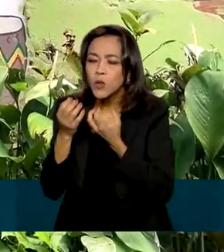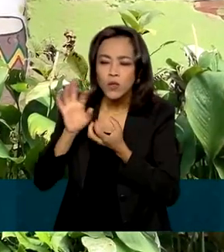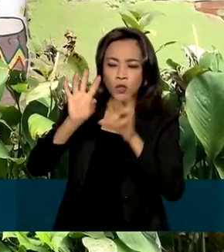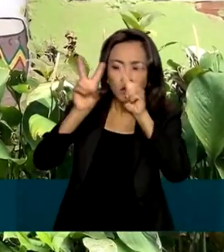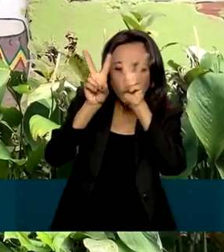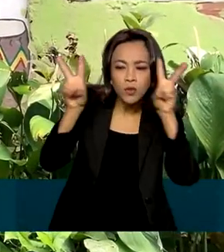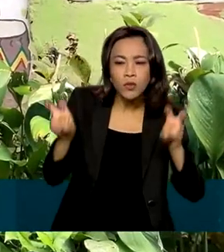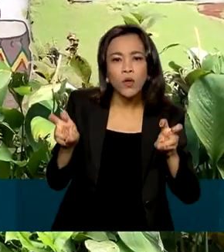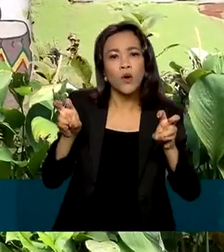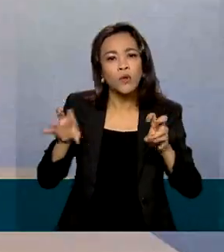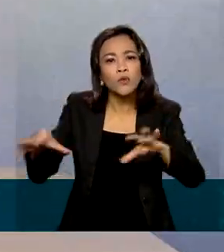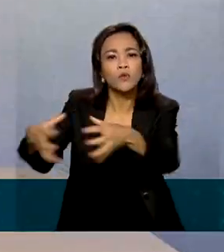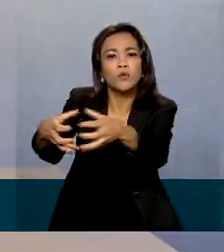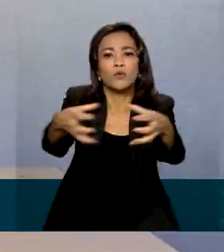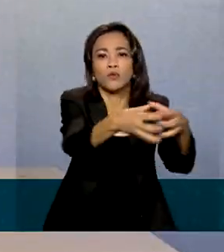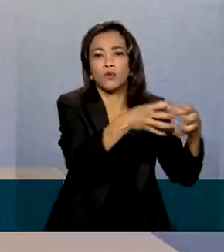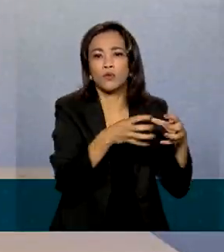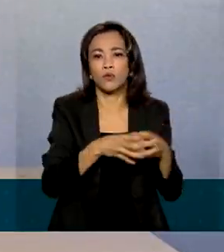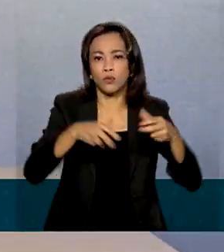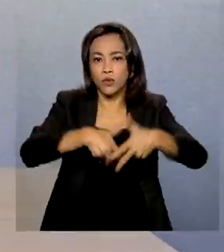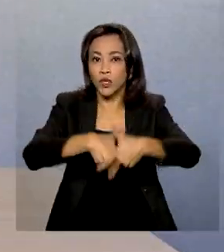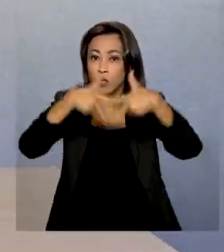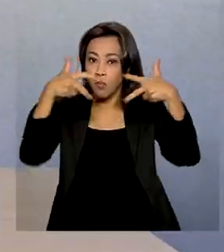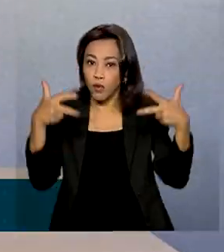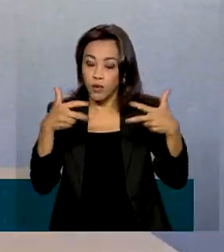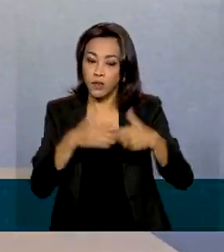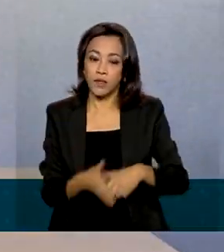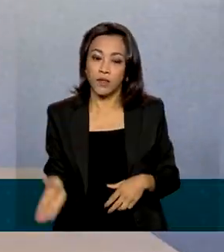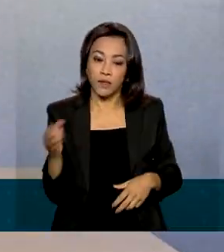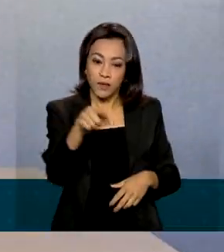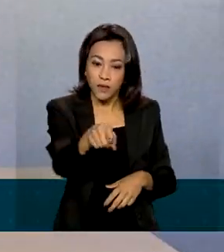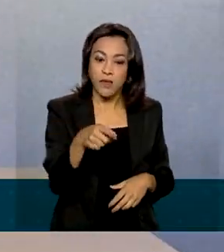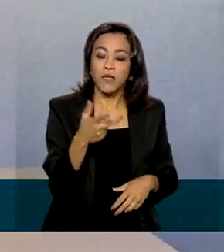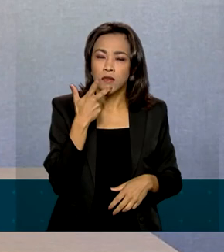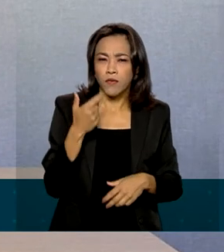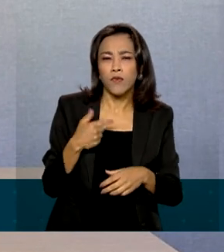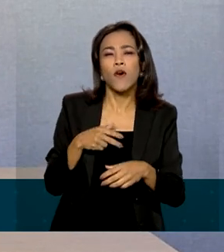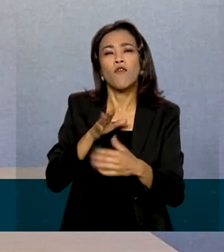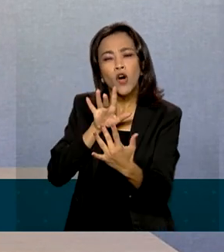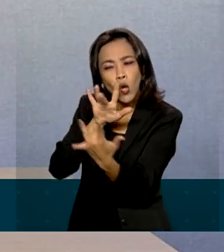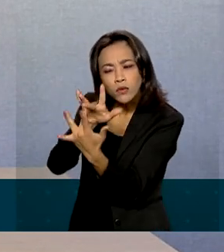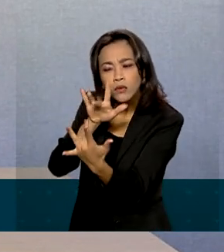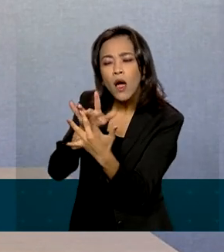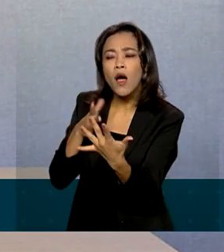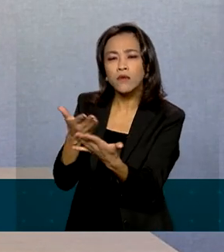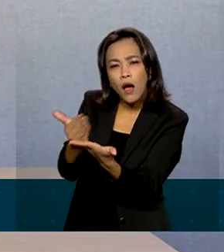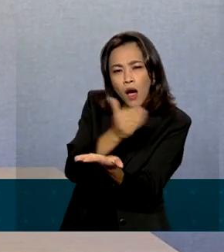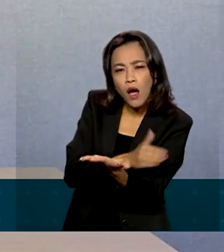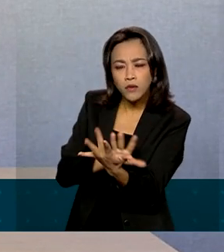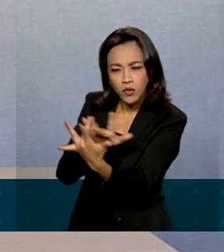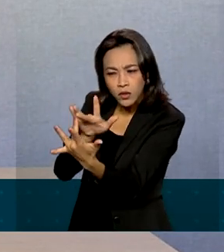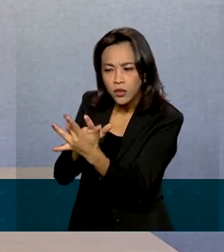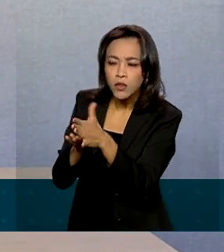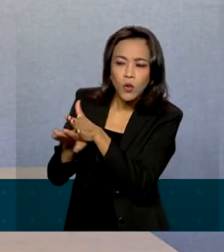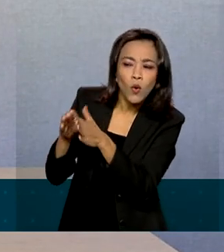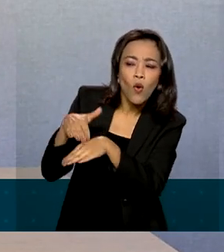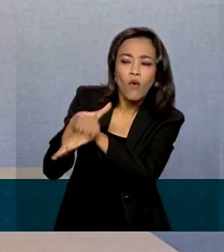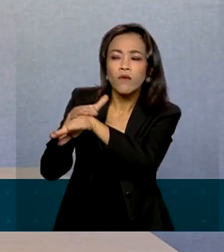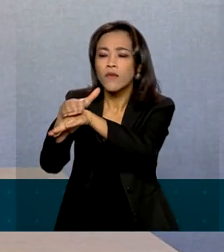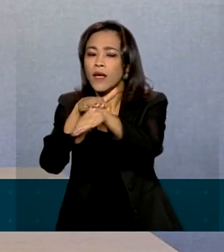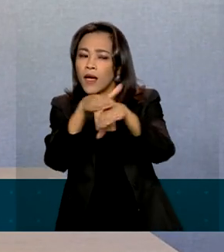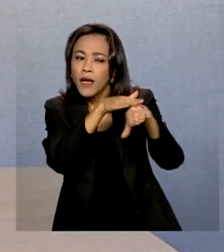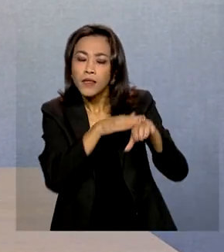comunidades quilombolas. Foi um questionário desenhado em consulta com os órgãos, com os indígenas, com os representantes indígenas, academia,